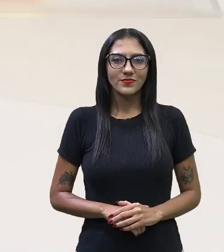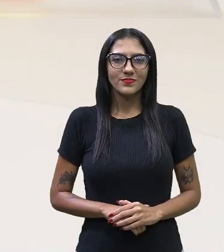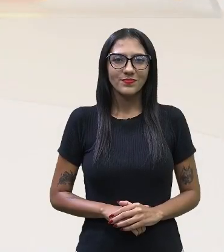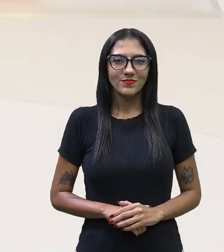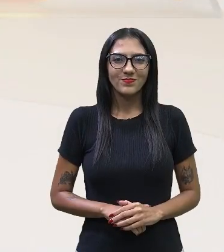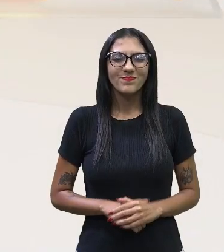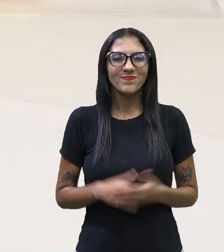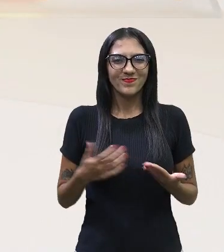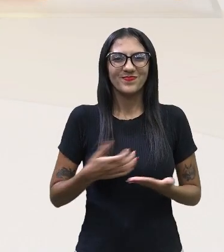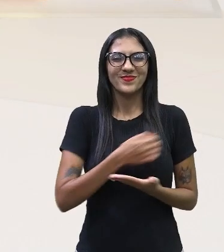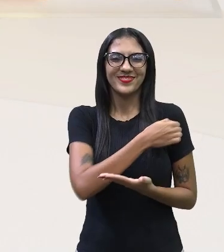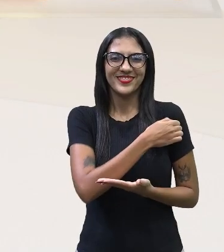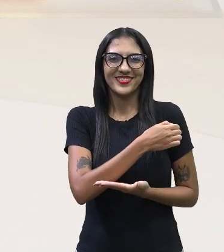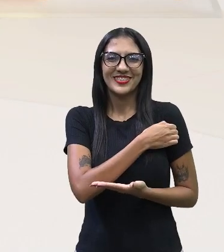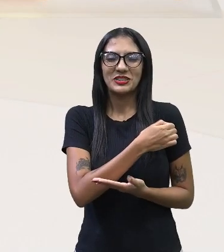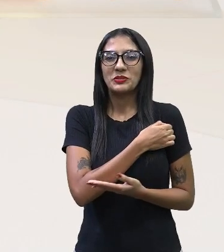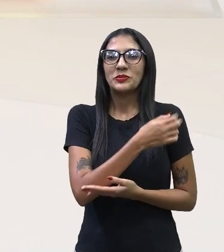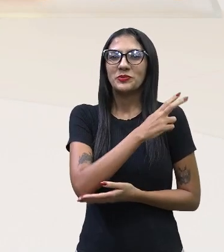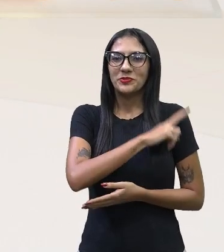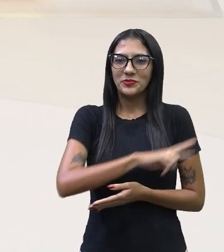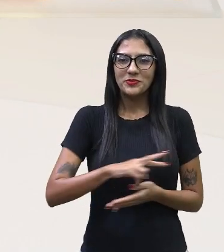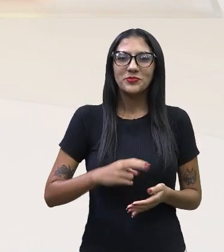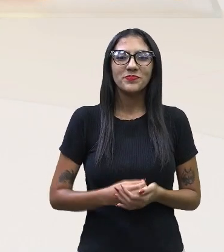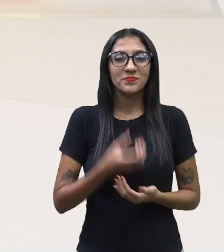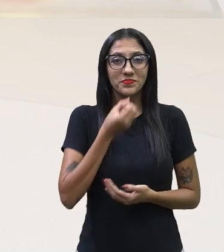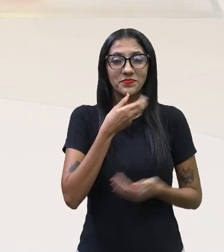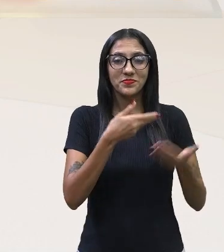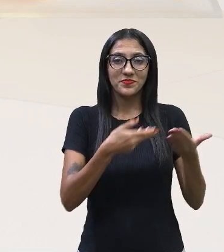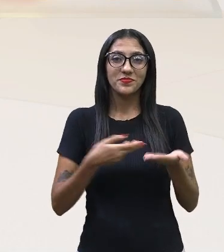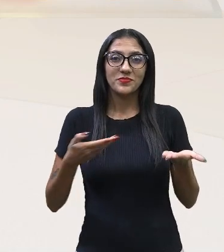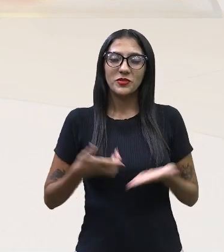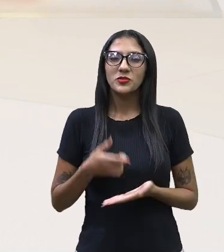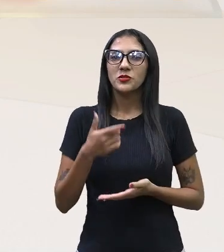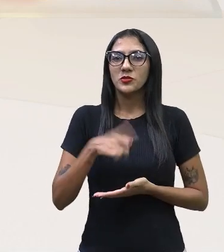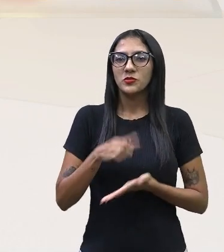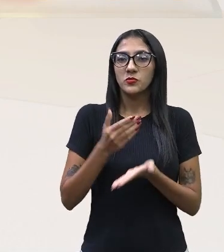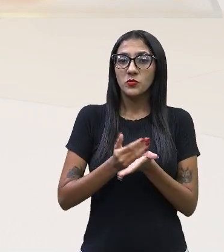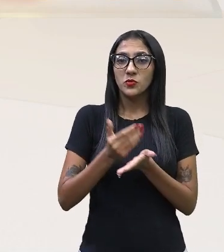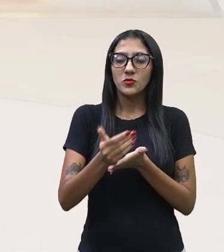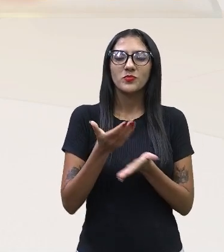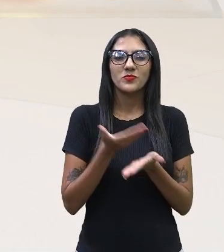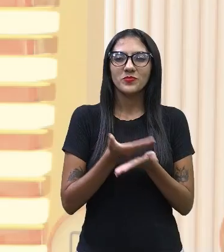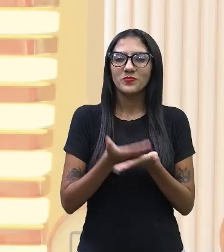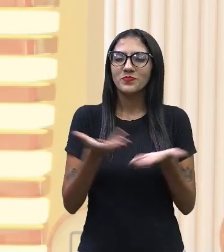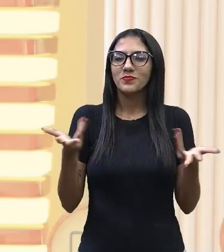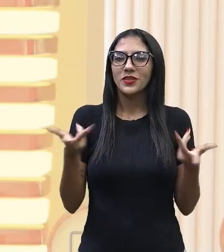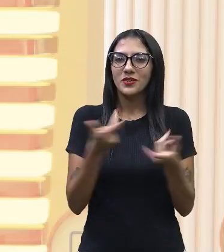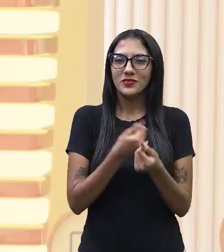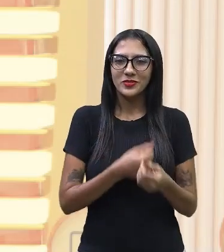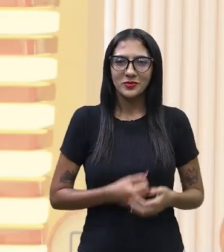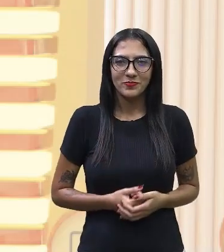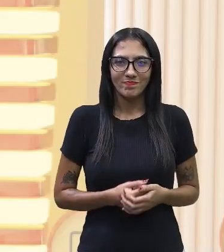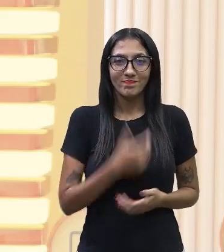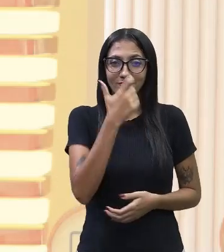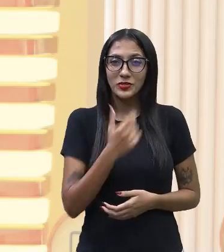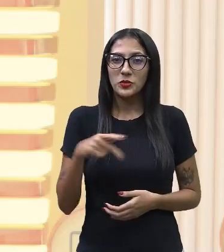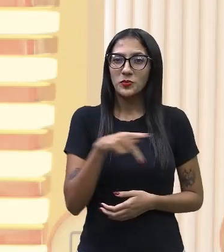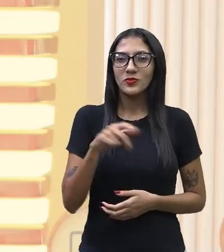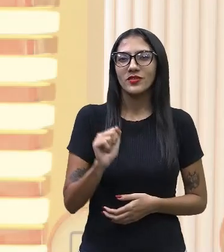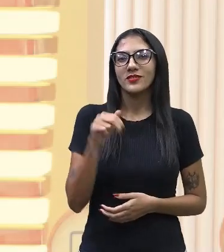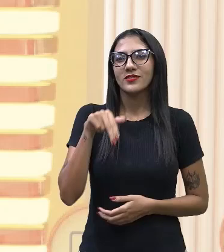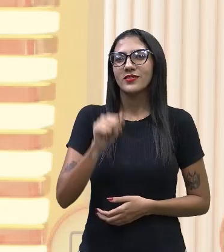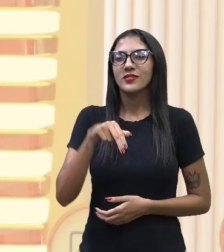Turminha boa da segunda série, sejam bem-vindos a mais uma aula maravilhosa. Eu sou o professor